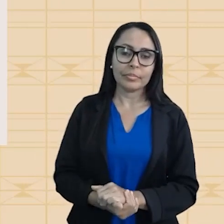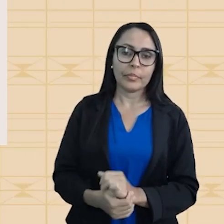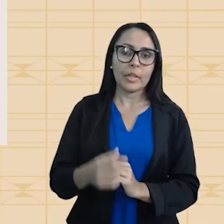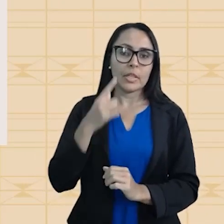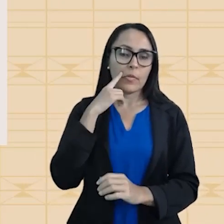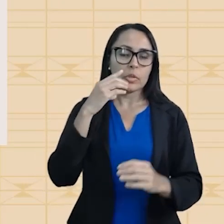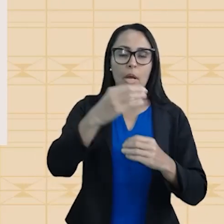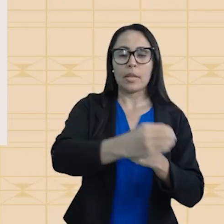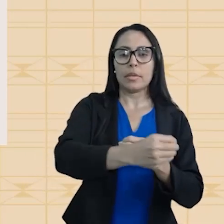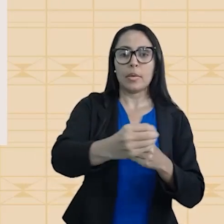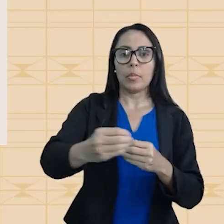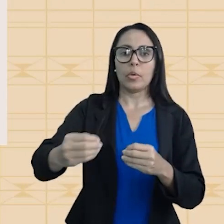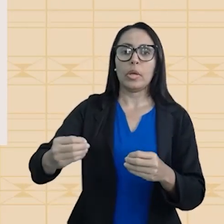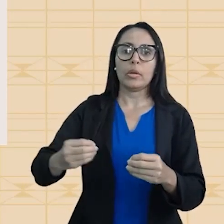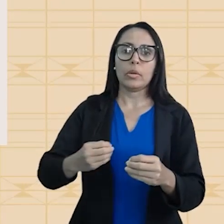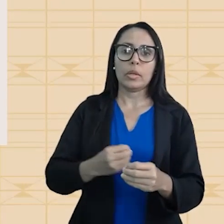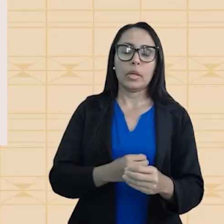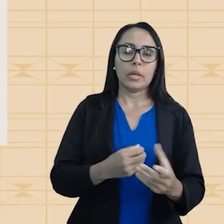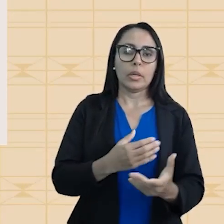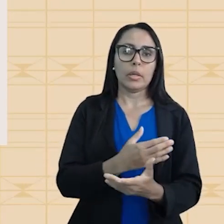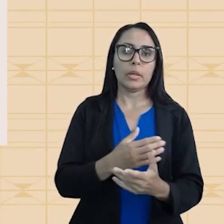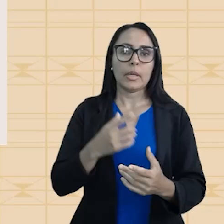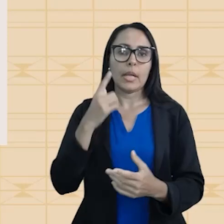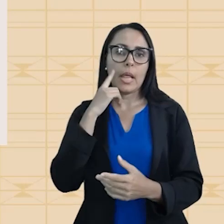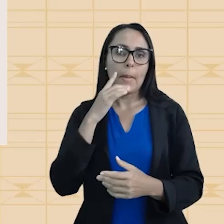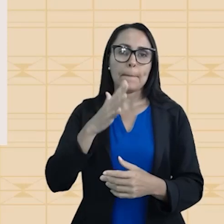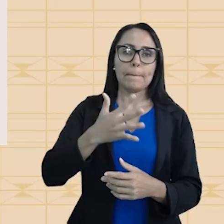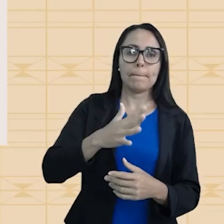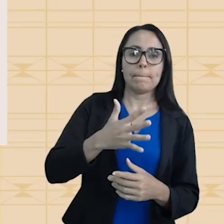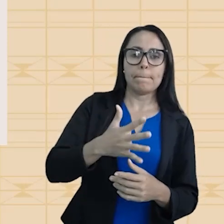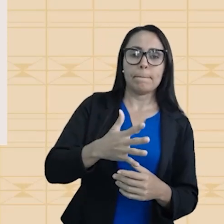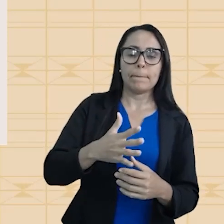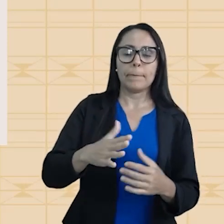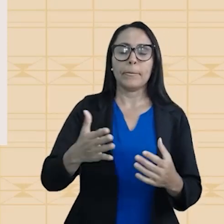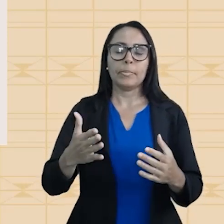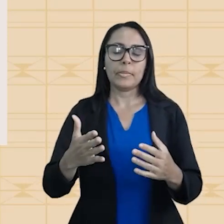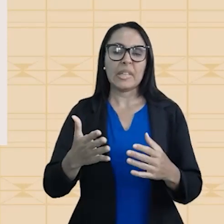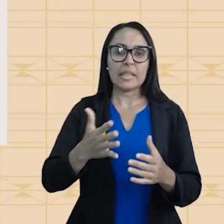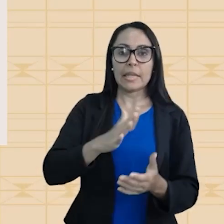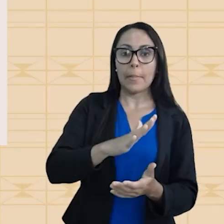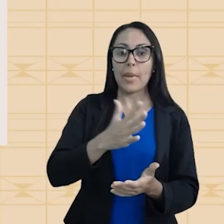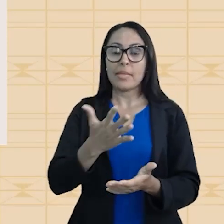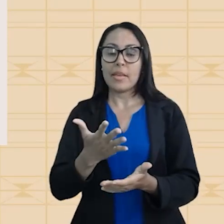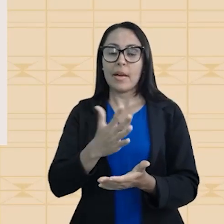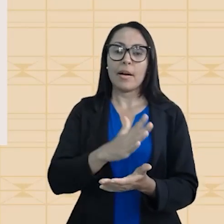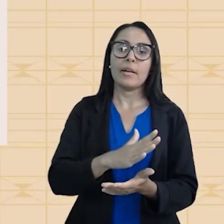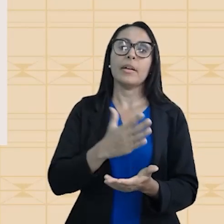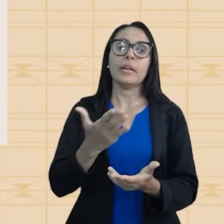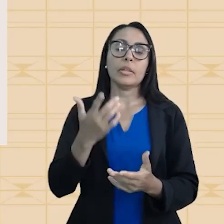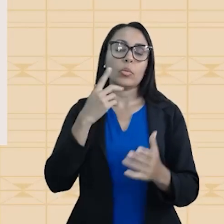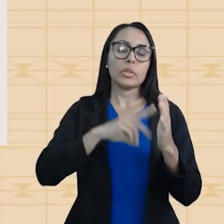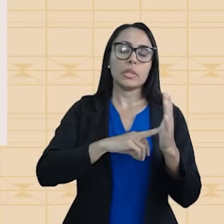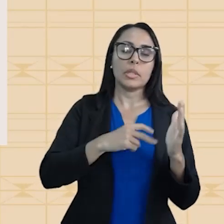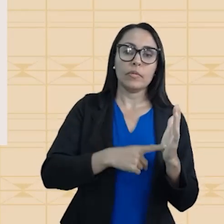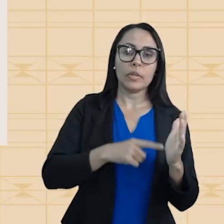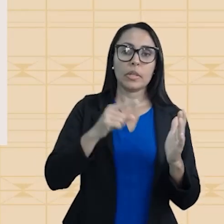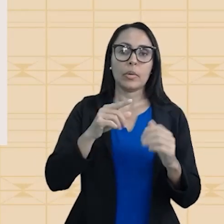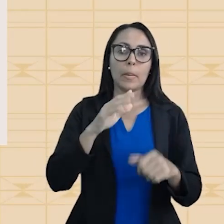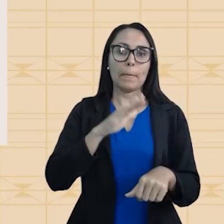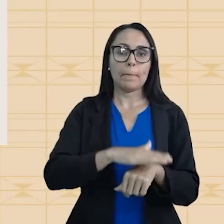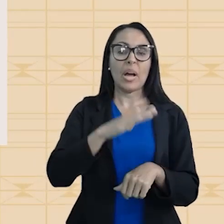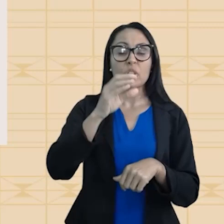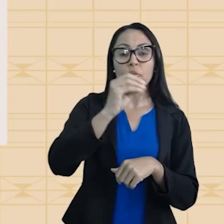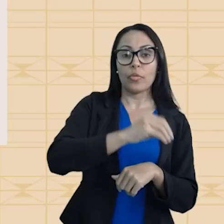intermolecular, ela tem uma intensidade média, intermediária. Significa dizer que ela é